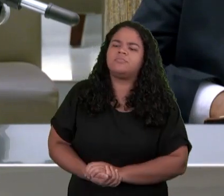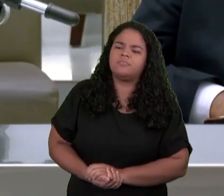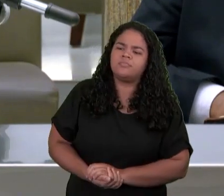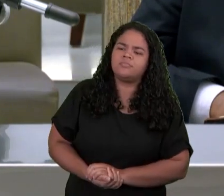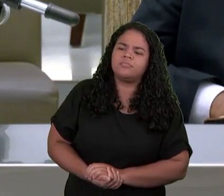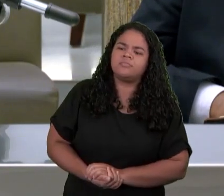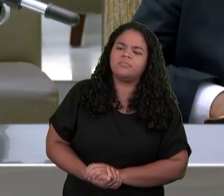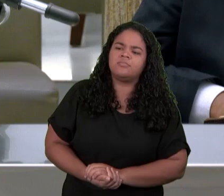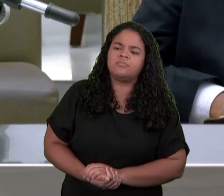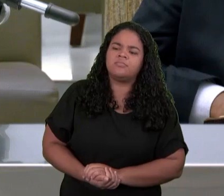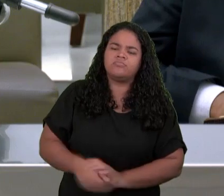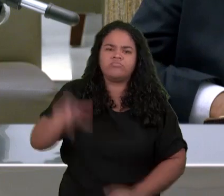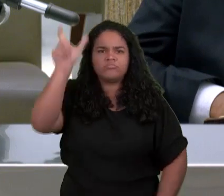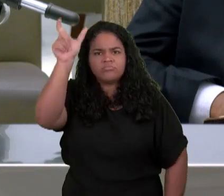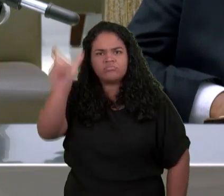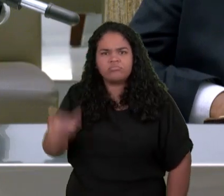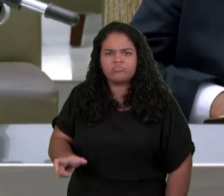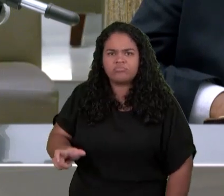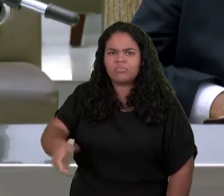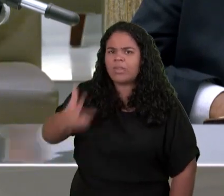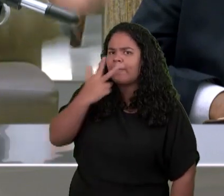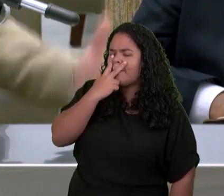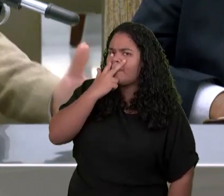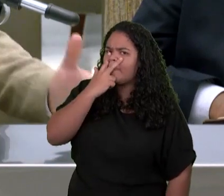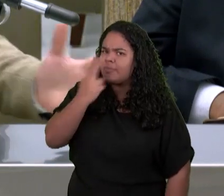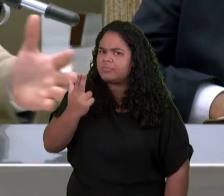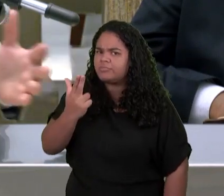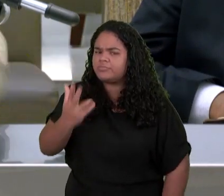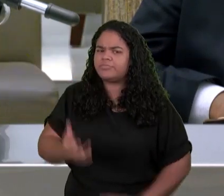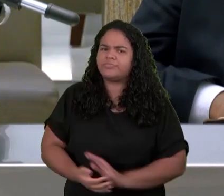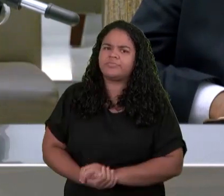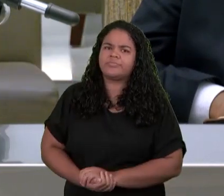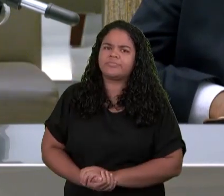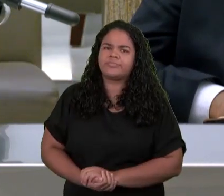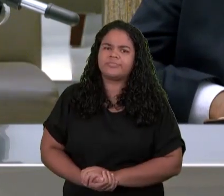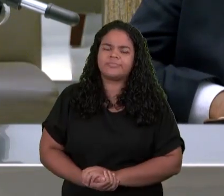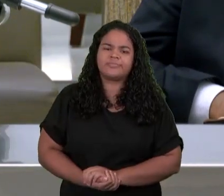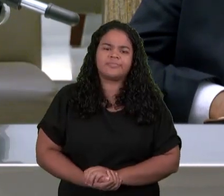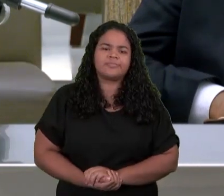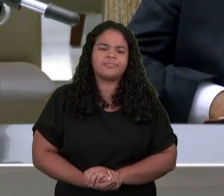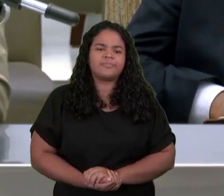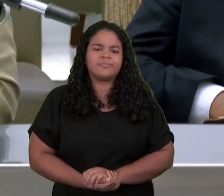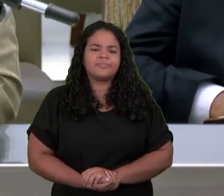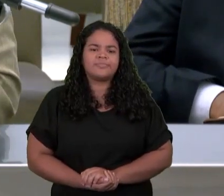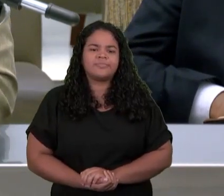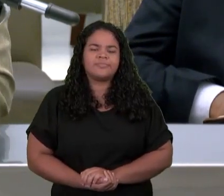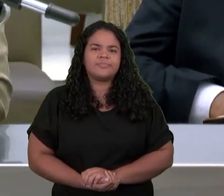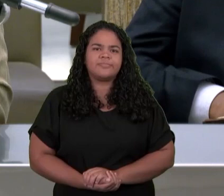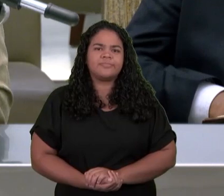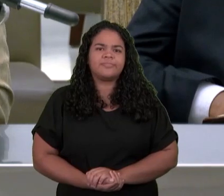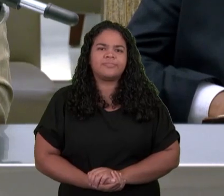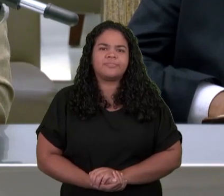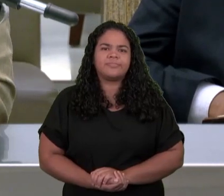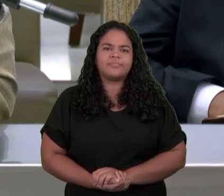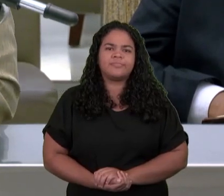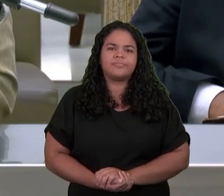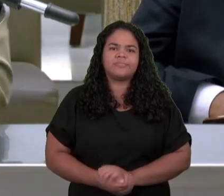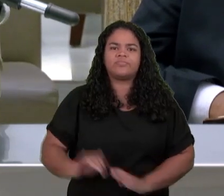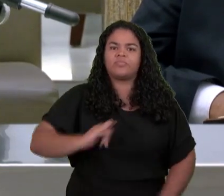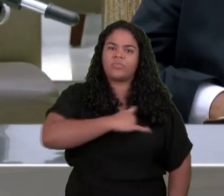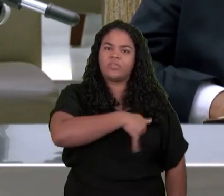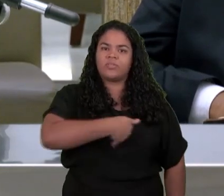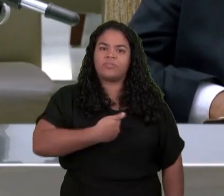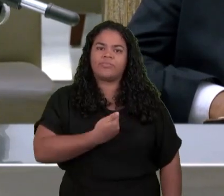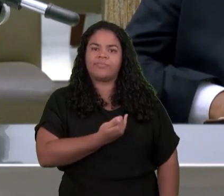Na aparência Semelhante Vejam que João não descreve Aqui Afirmando